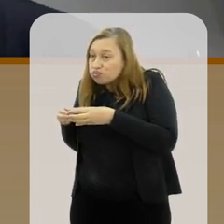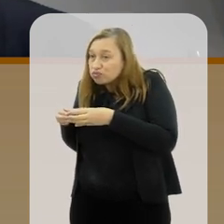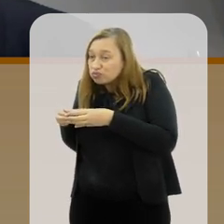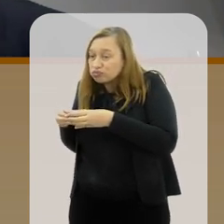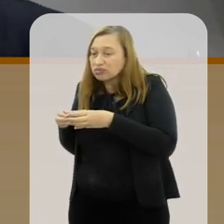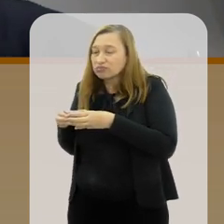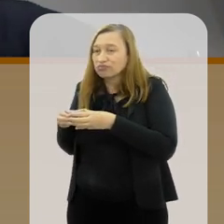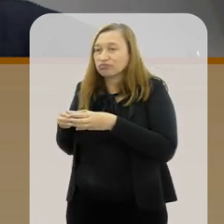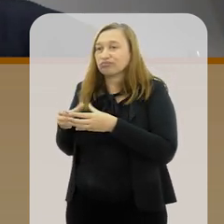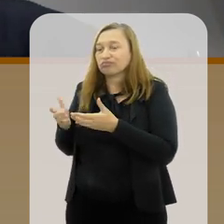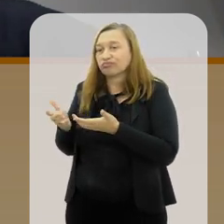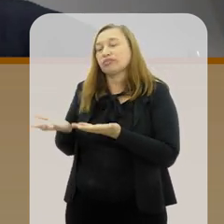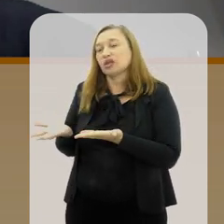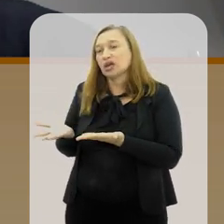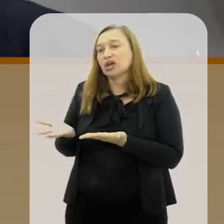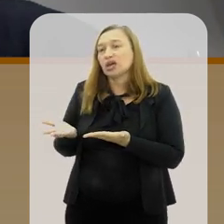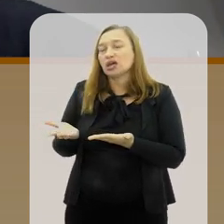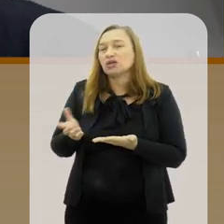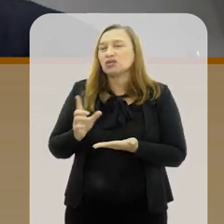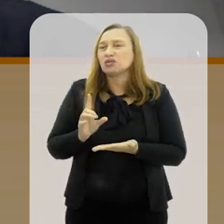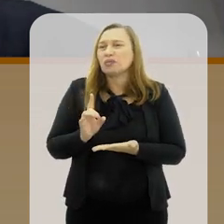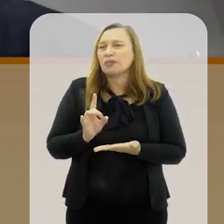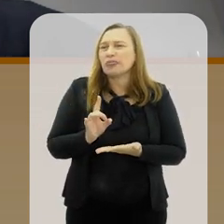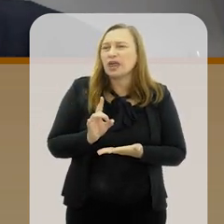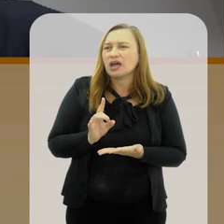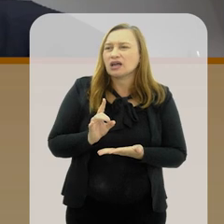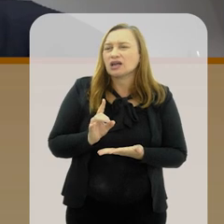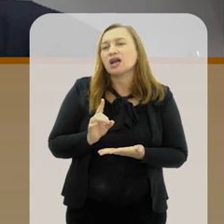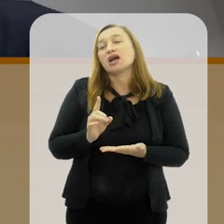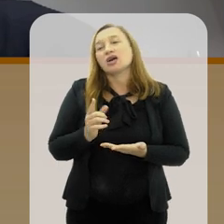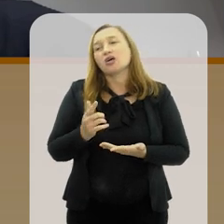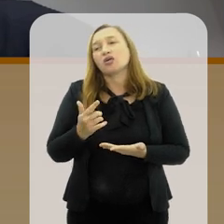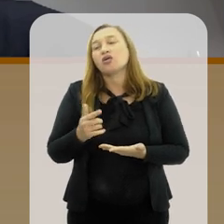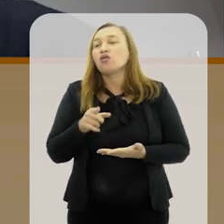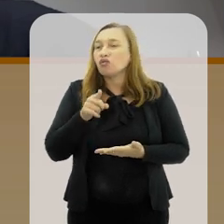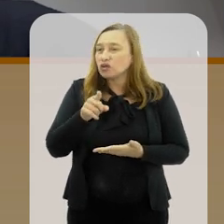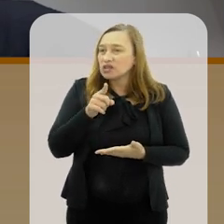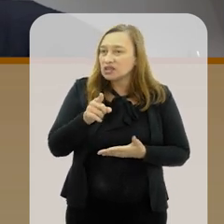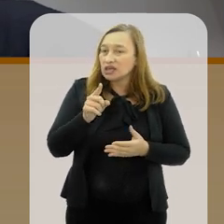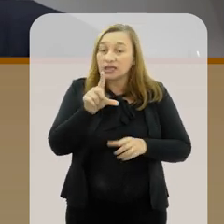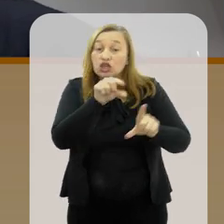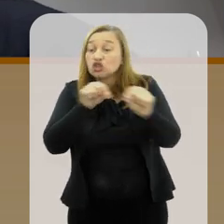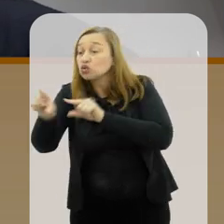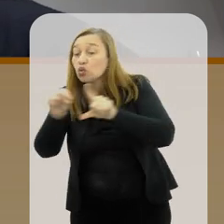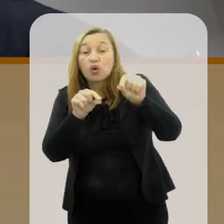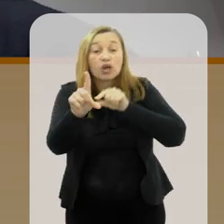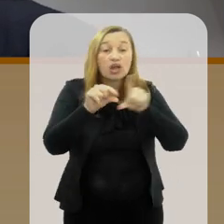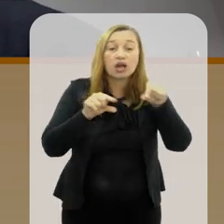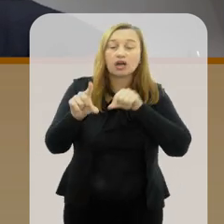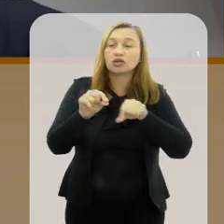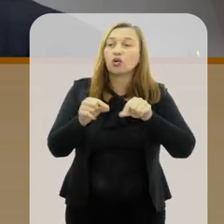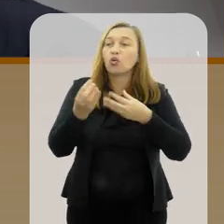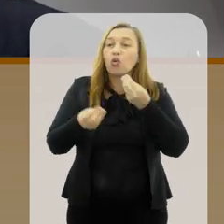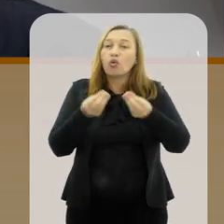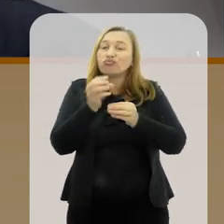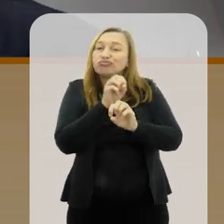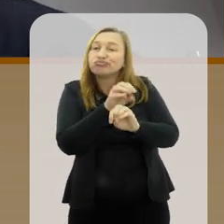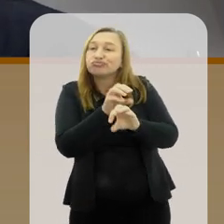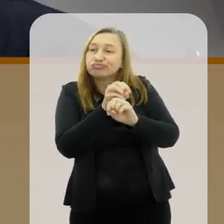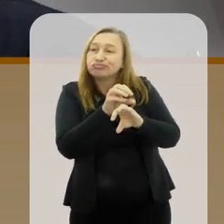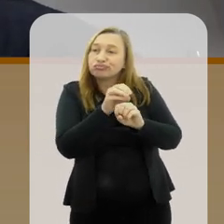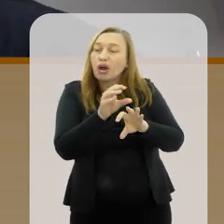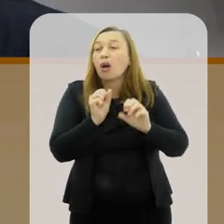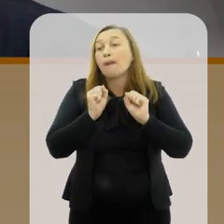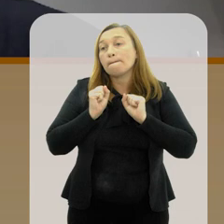população. E não é só uma questão de aliar uma coisa à outra também. Você está fazendo escolhas na maneira como